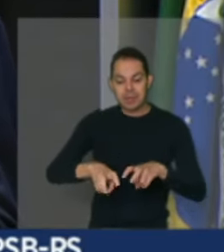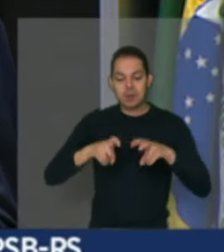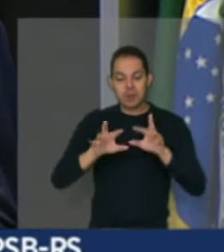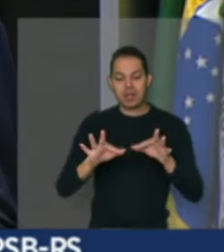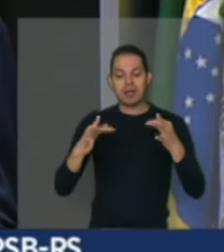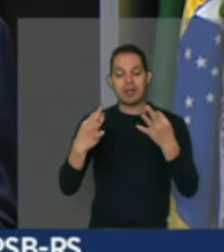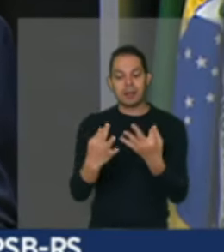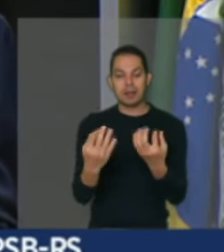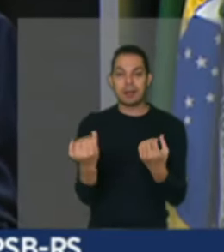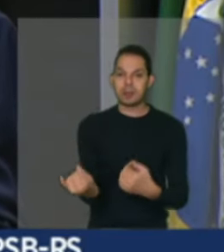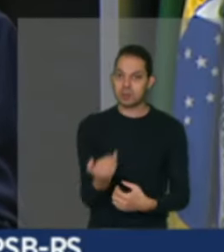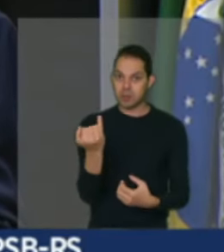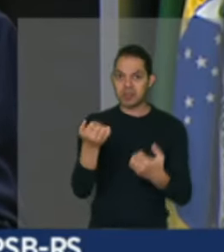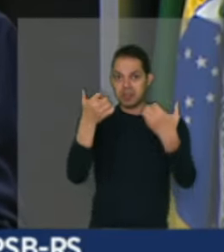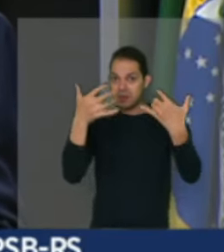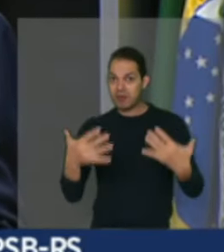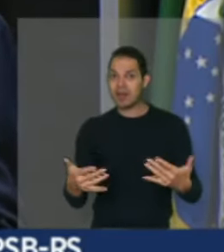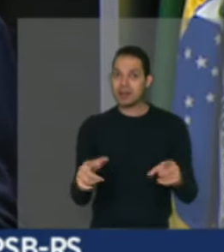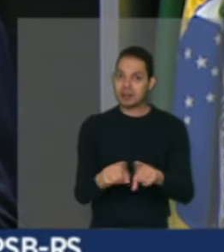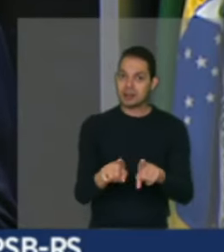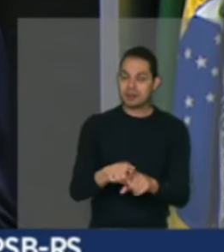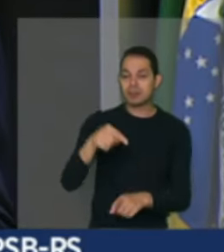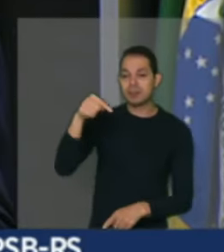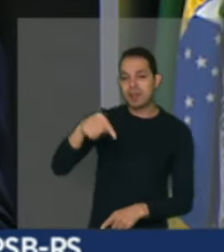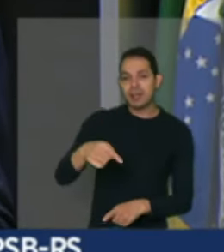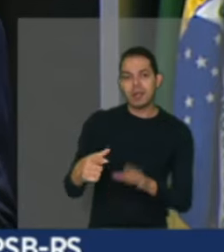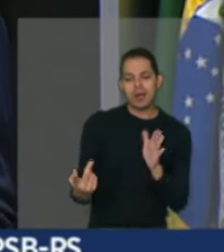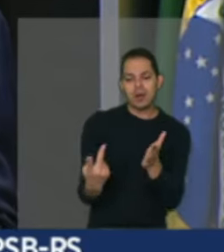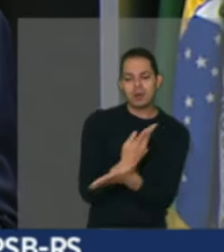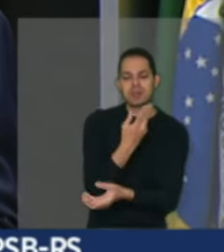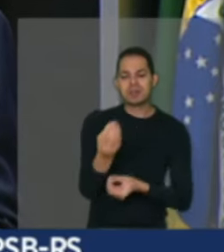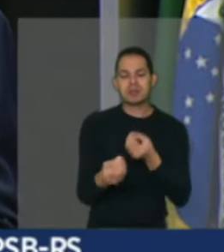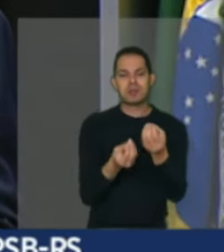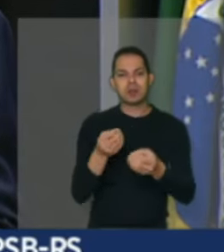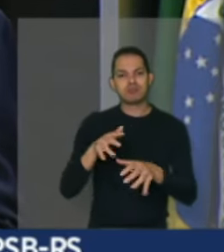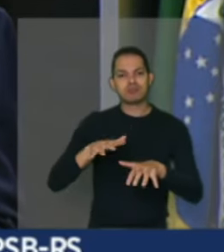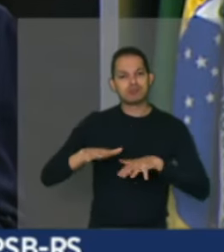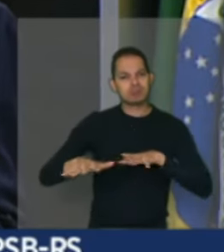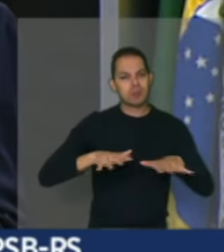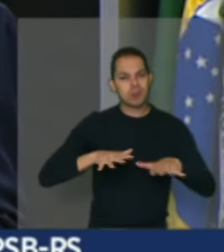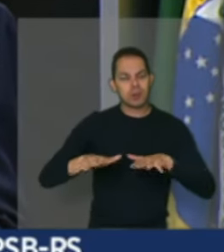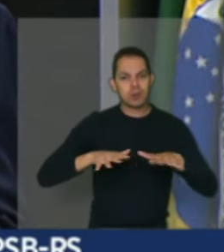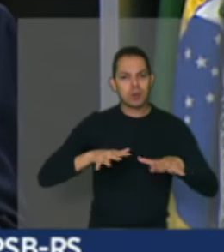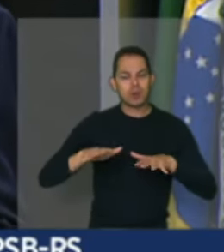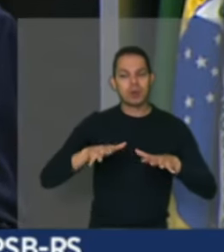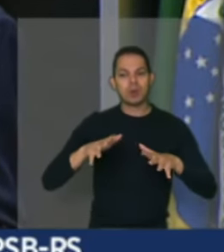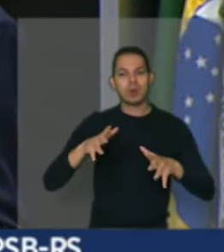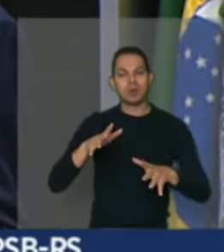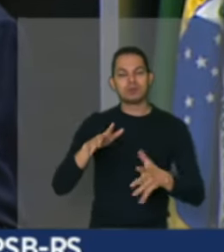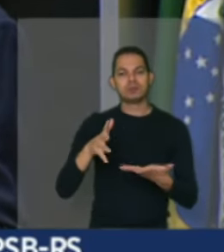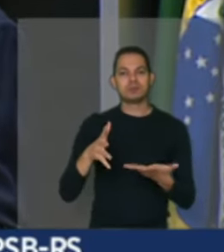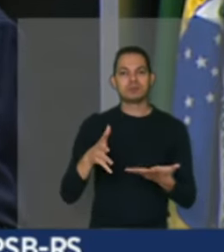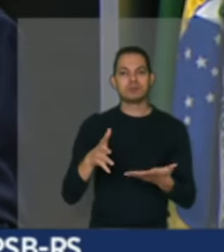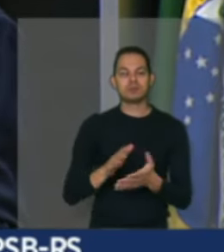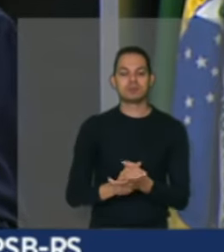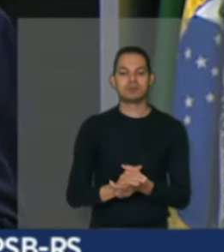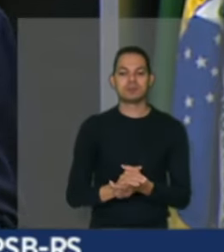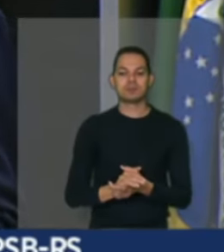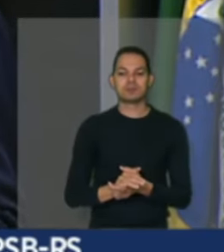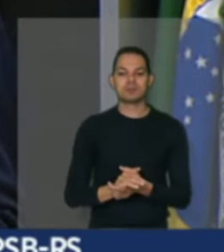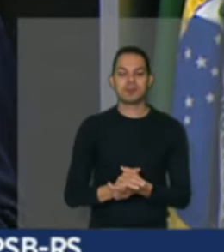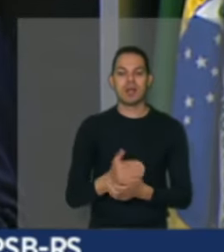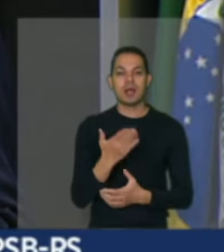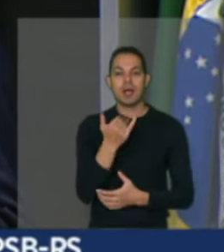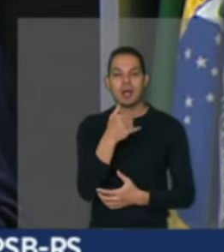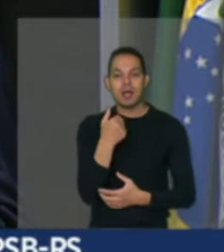e que surge de movimentos que exaltam a iniciativa de apreciar e degustar o alimento.